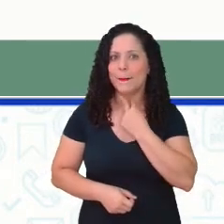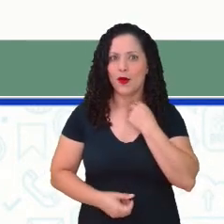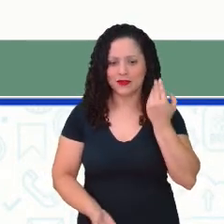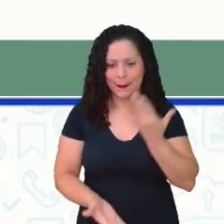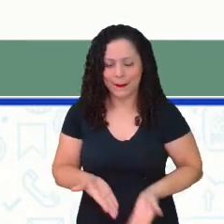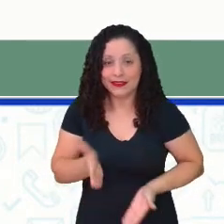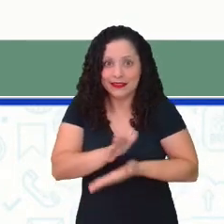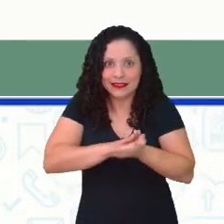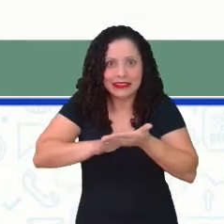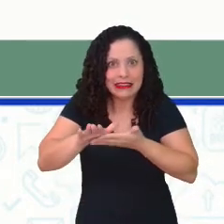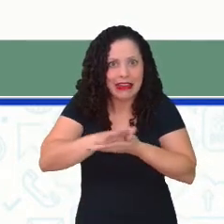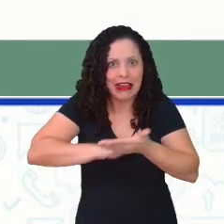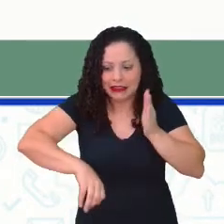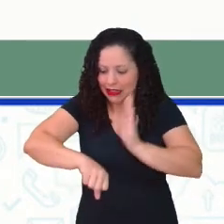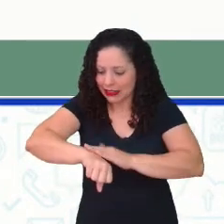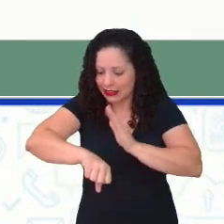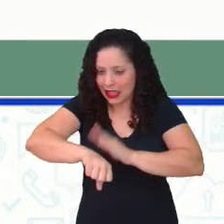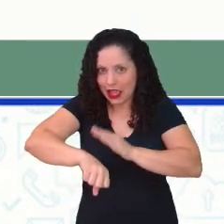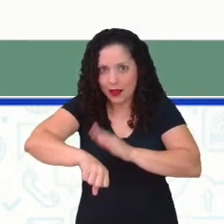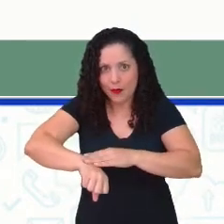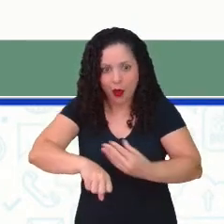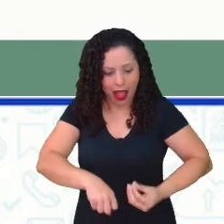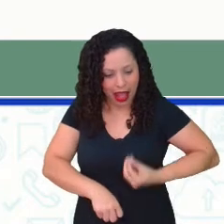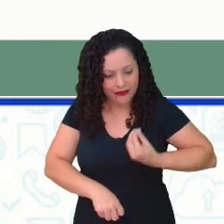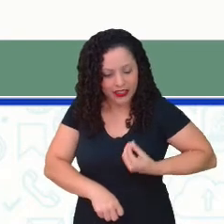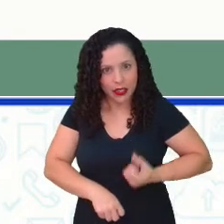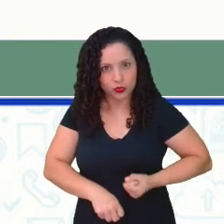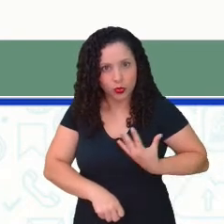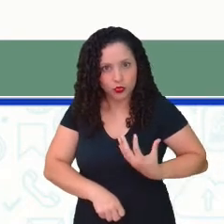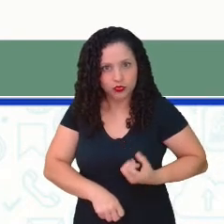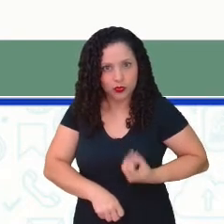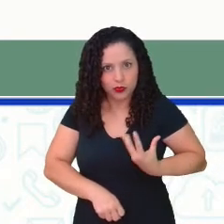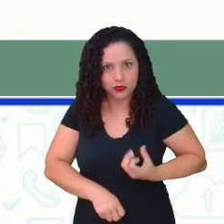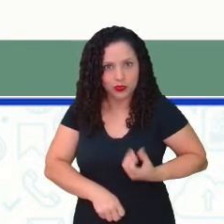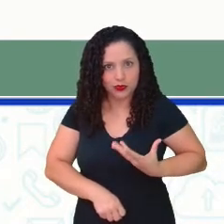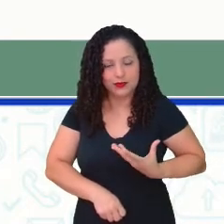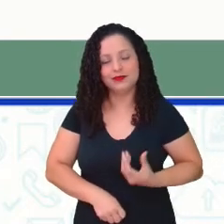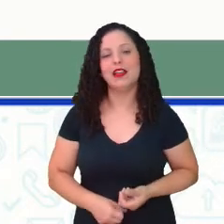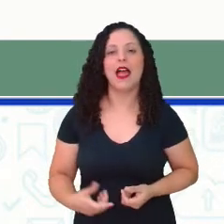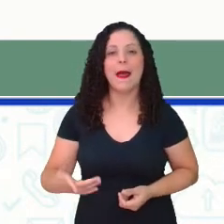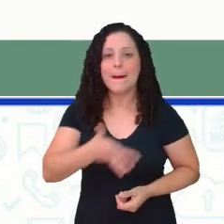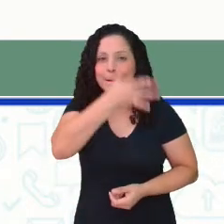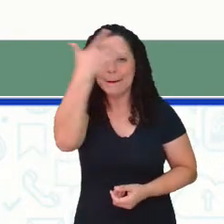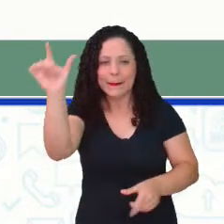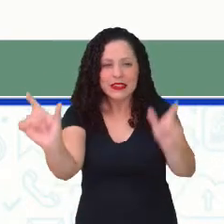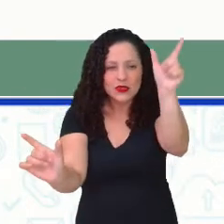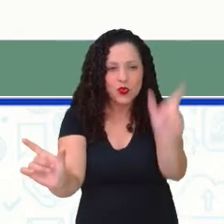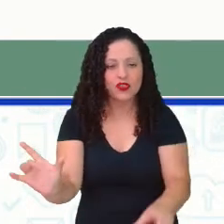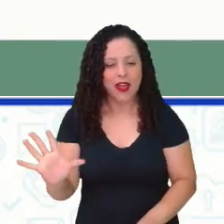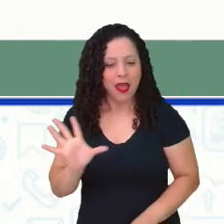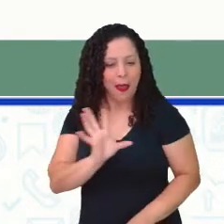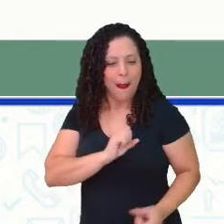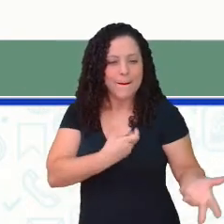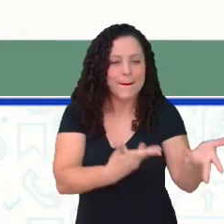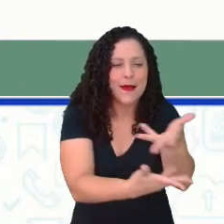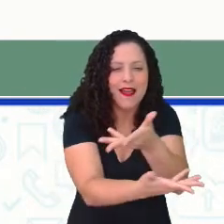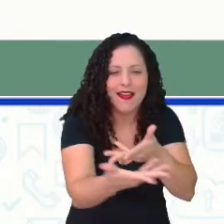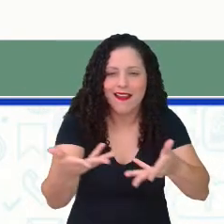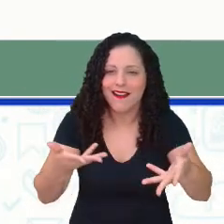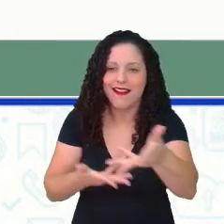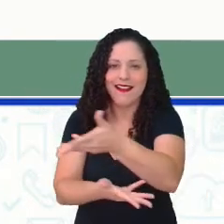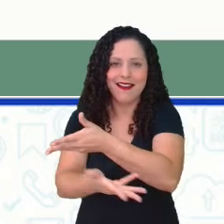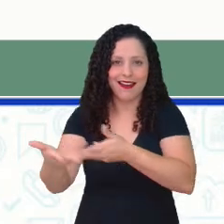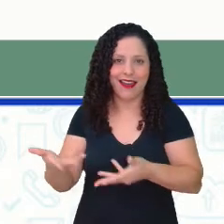um minuto do tempo que faz minha vida. Amar os outros é a única salvação individual que eu